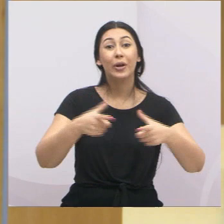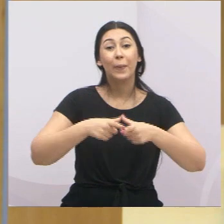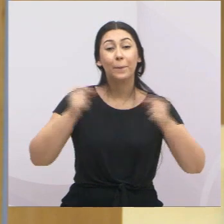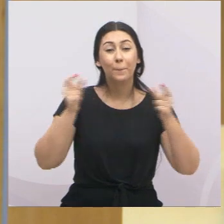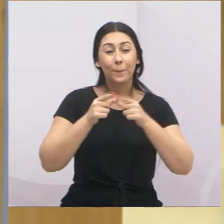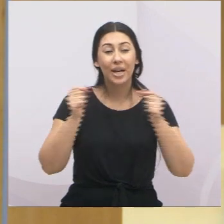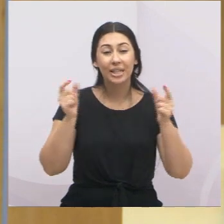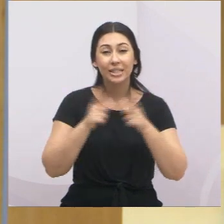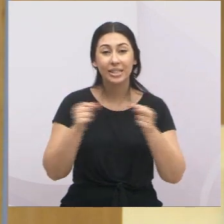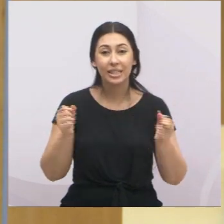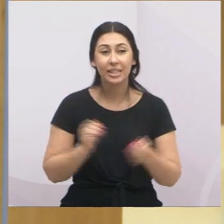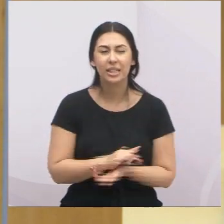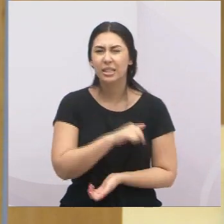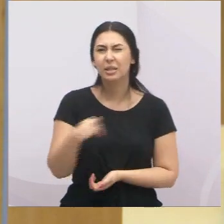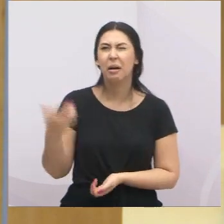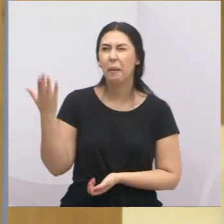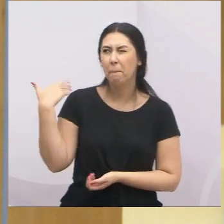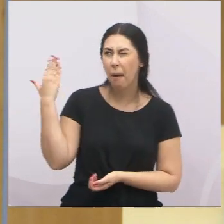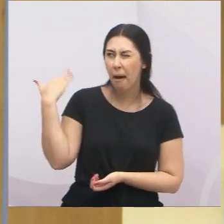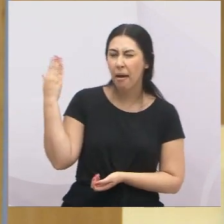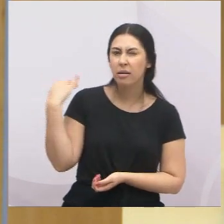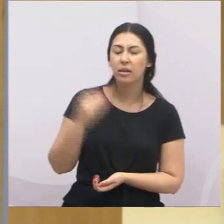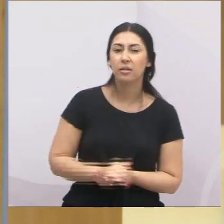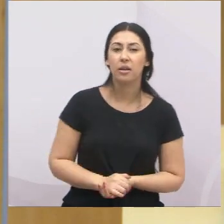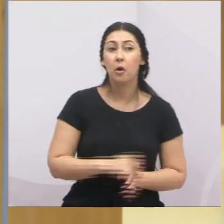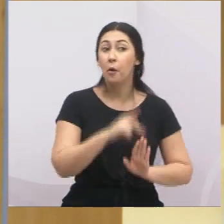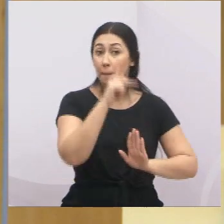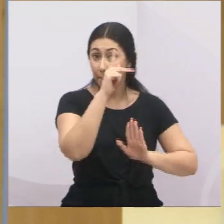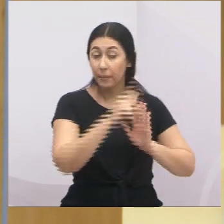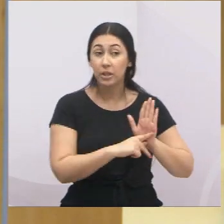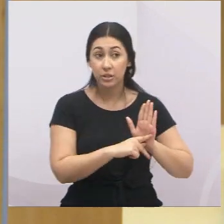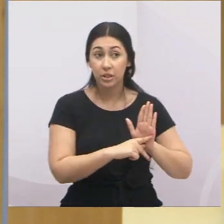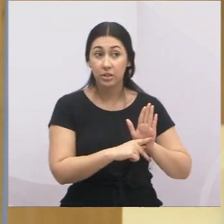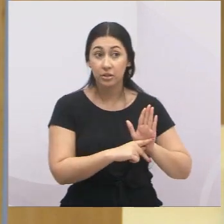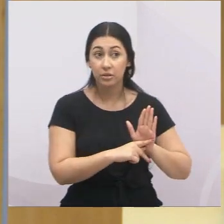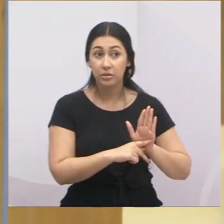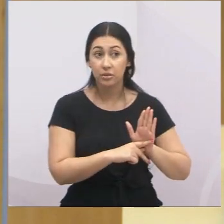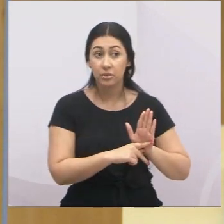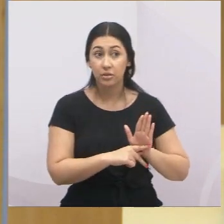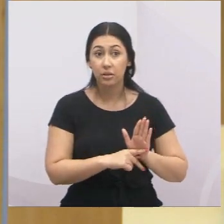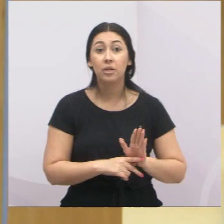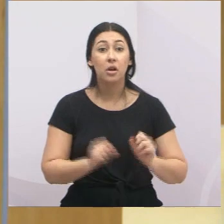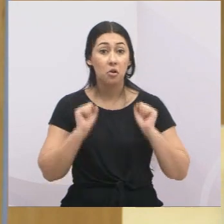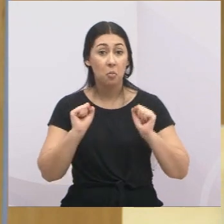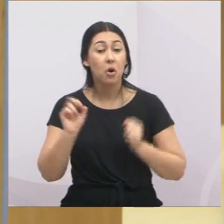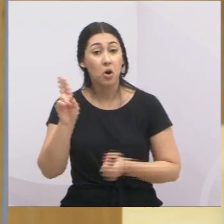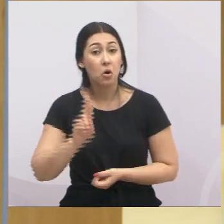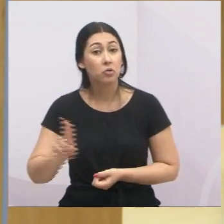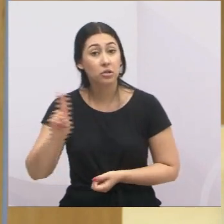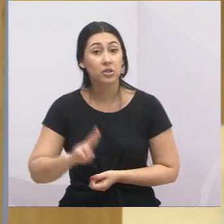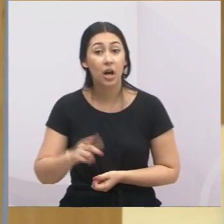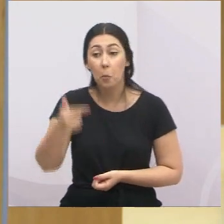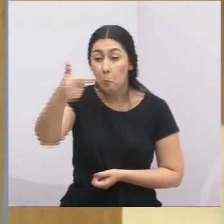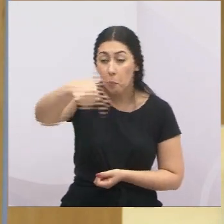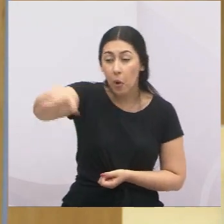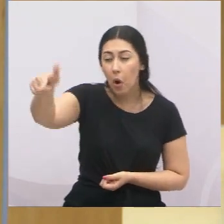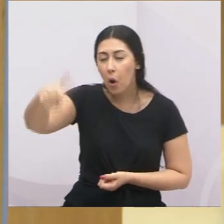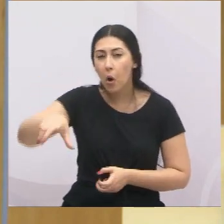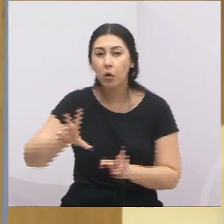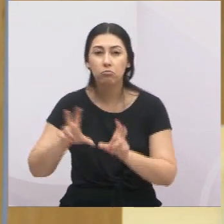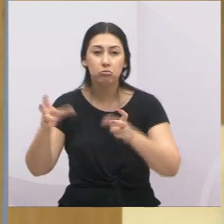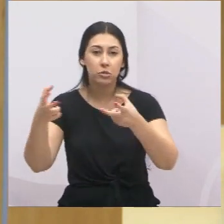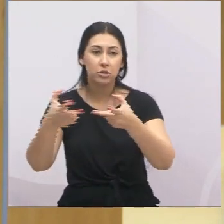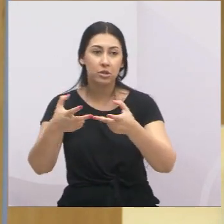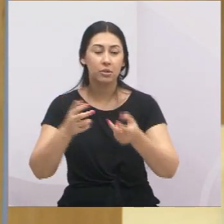semana retrasada, com o ministro Fachin. É um projeto nosso que pode virar uma jurisprudência, pode ser usado por outras câmaras no Brasil